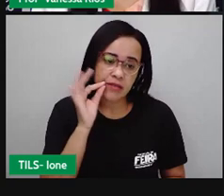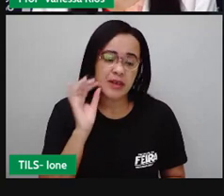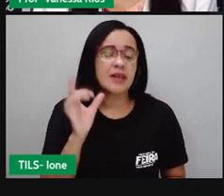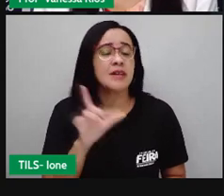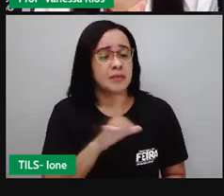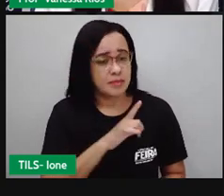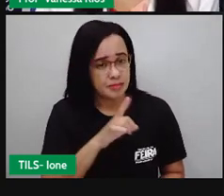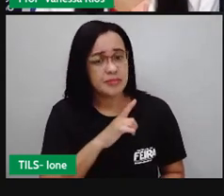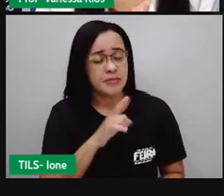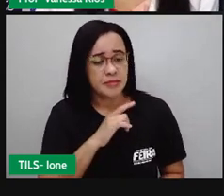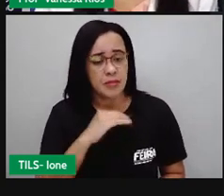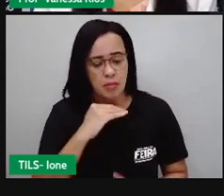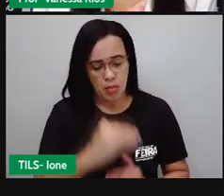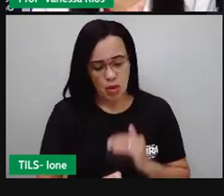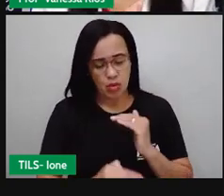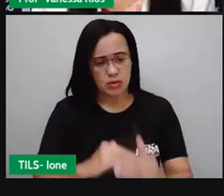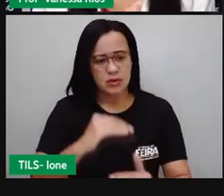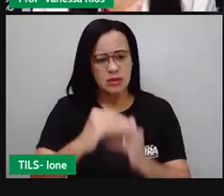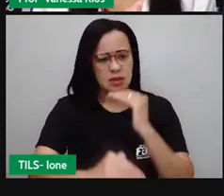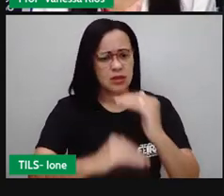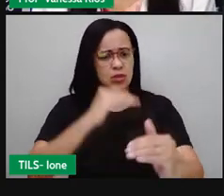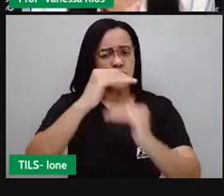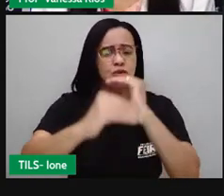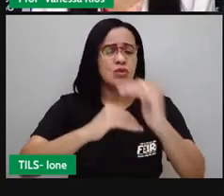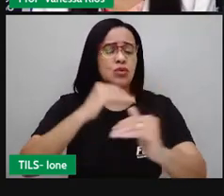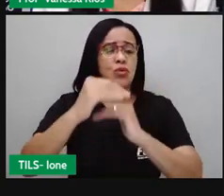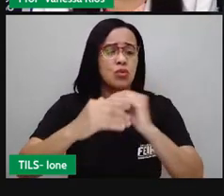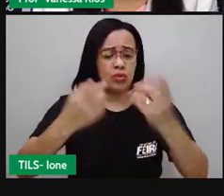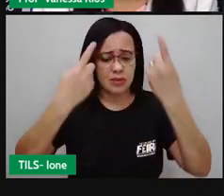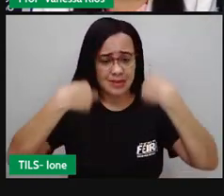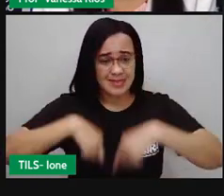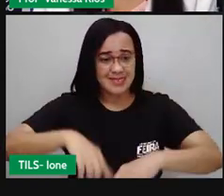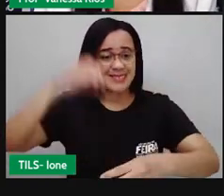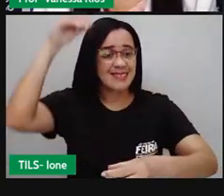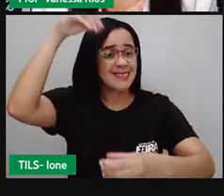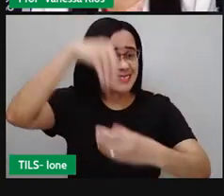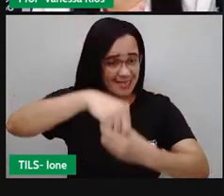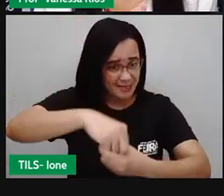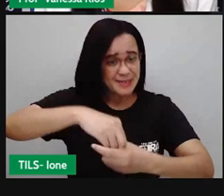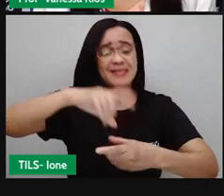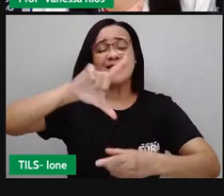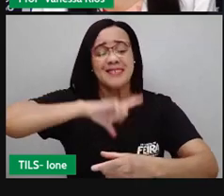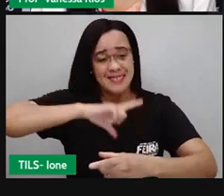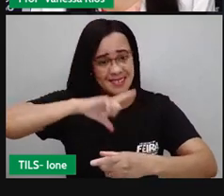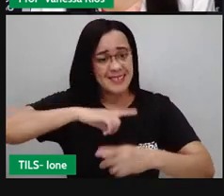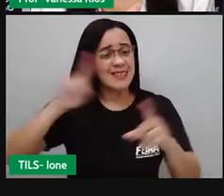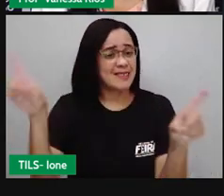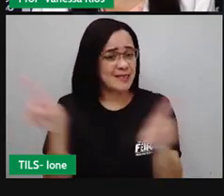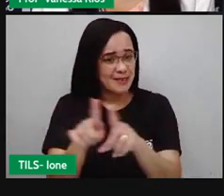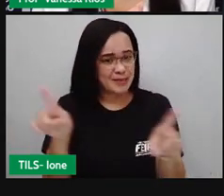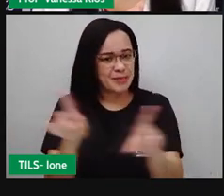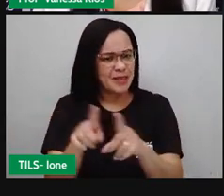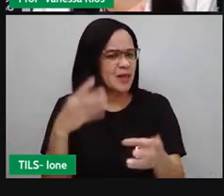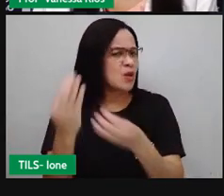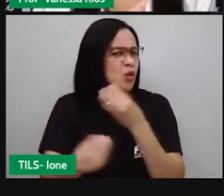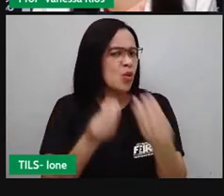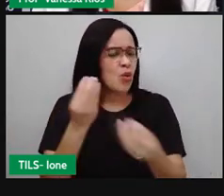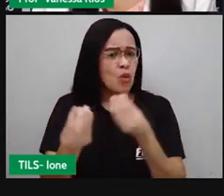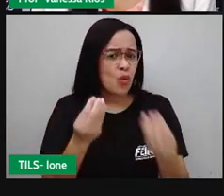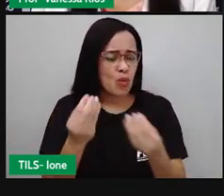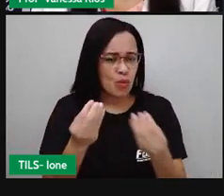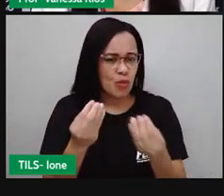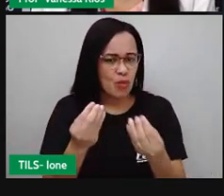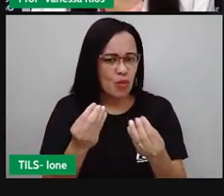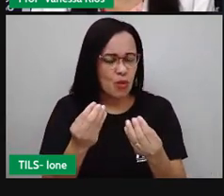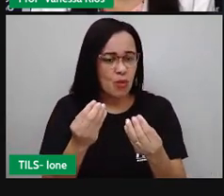processo de filtração acontecendo aí no corpo de todos nós. E ele é realizado por esses órgãos que a Pró